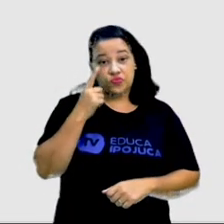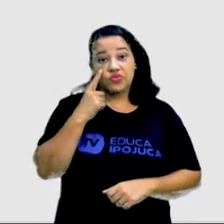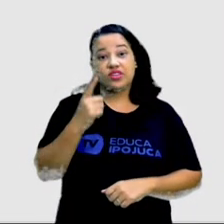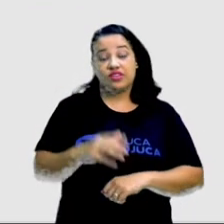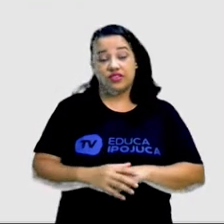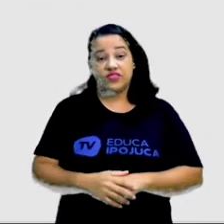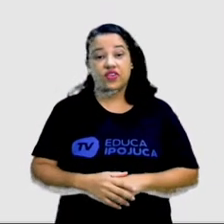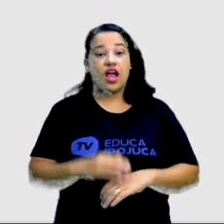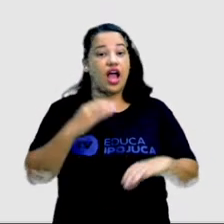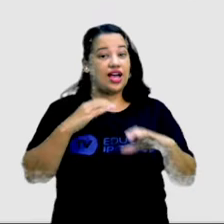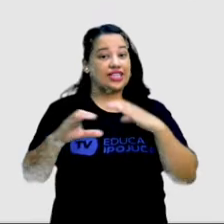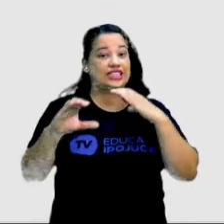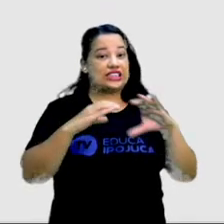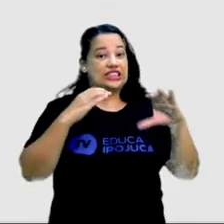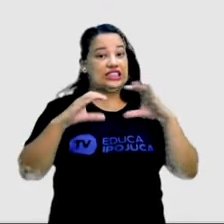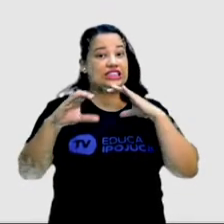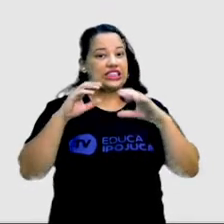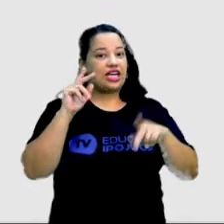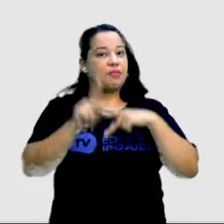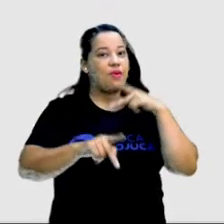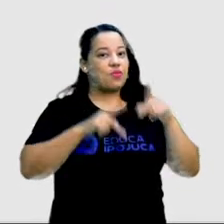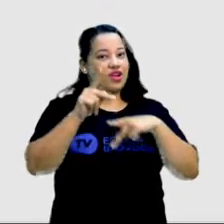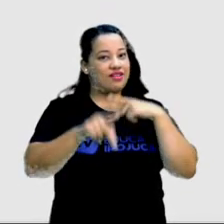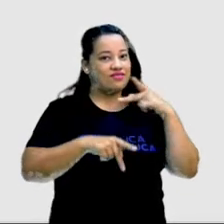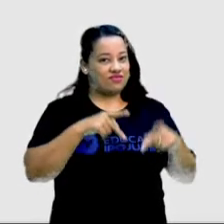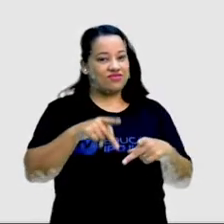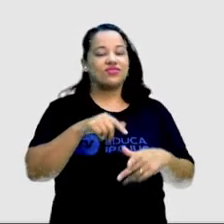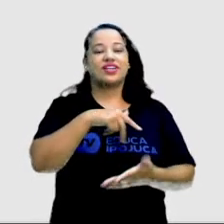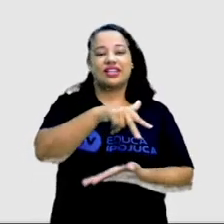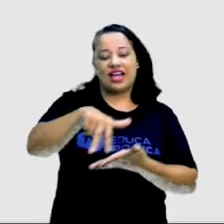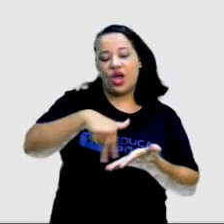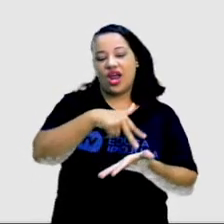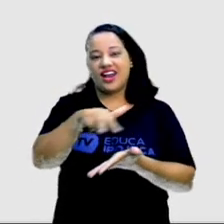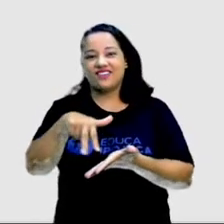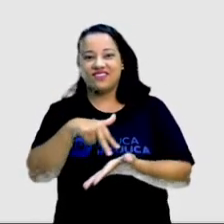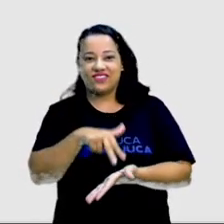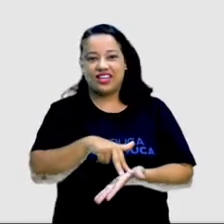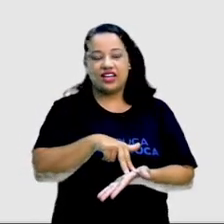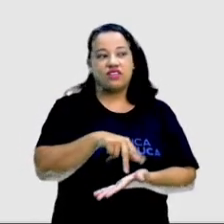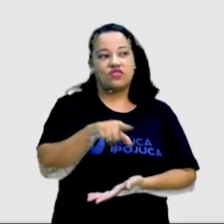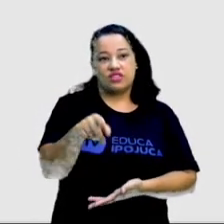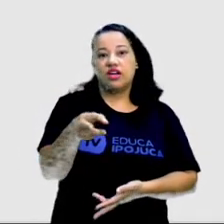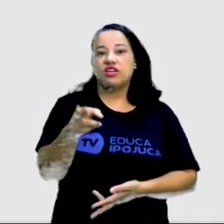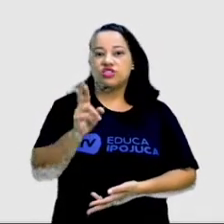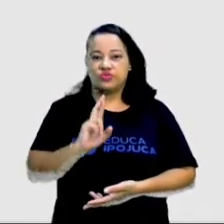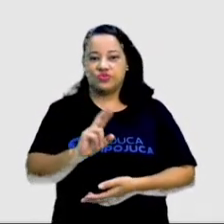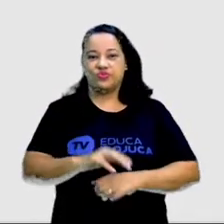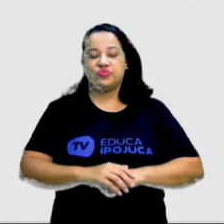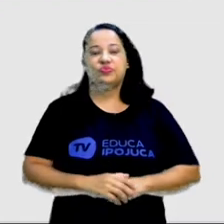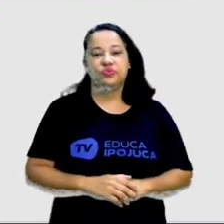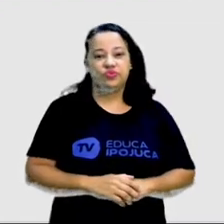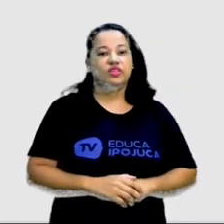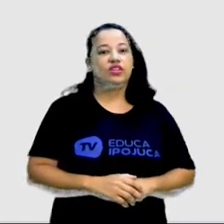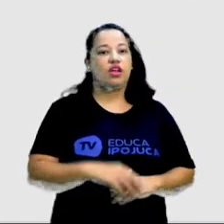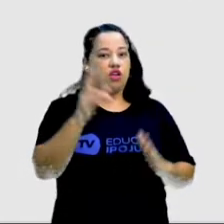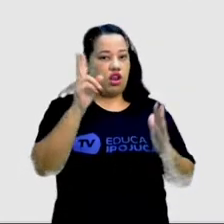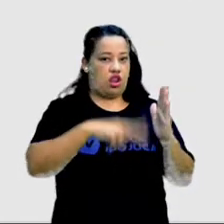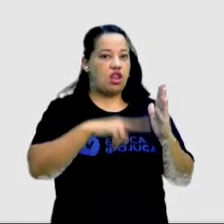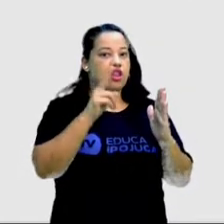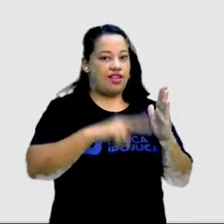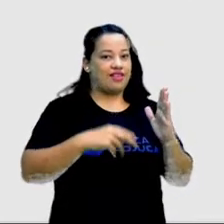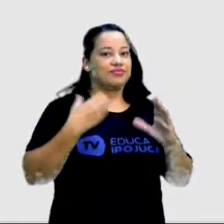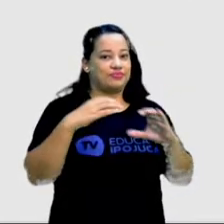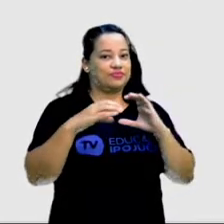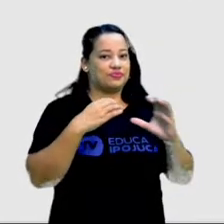cantiga popular e sua coreografia e responda. Eu vou ler para vocês a música, tá bom?